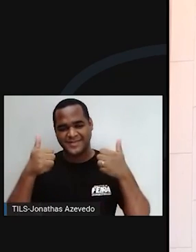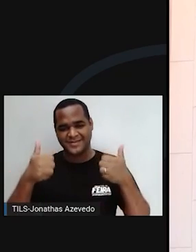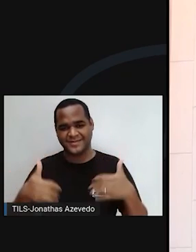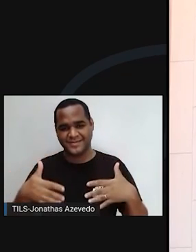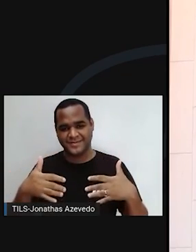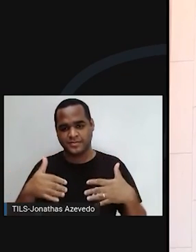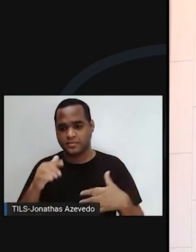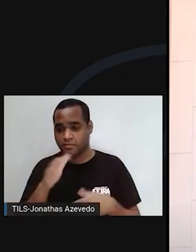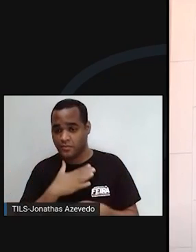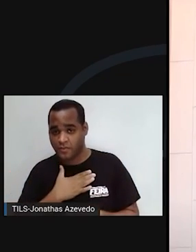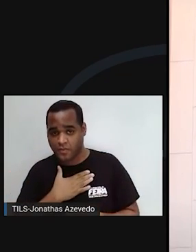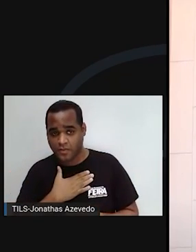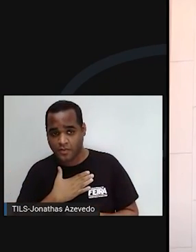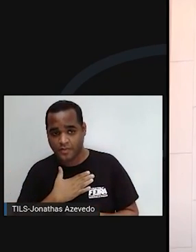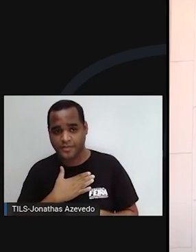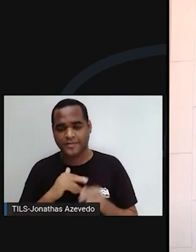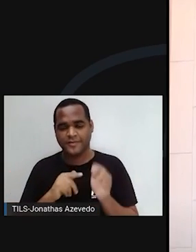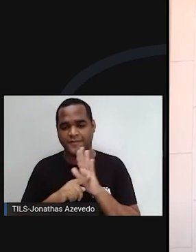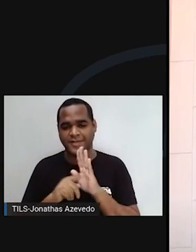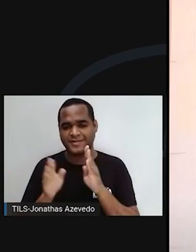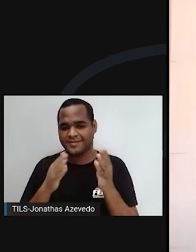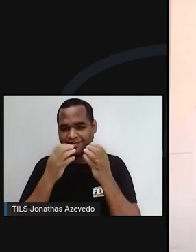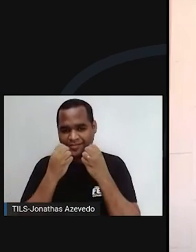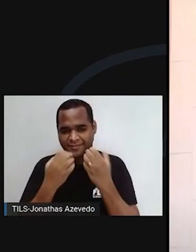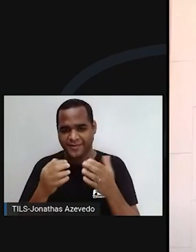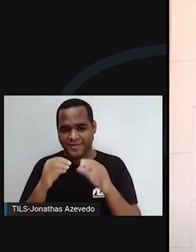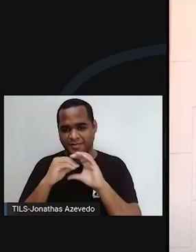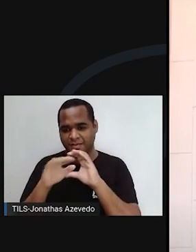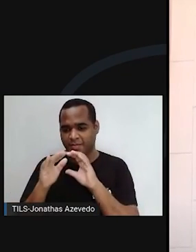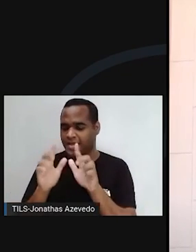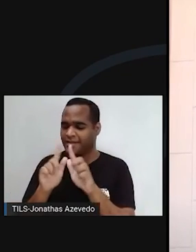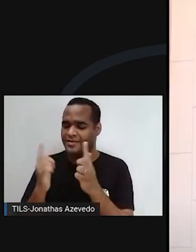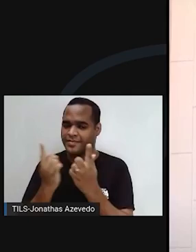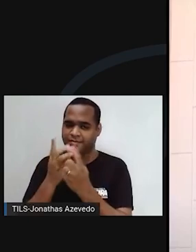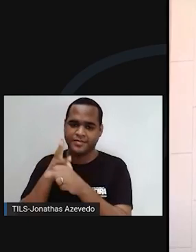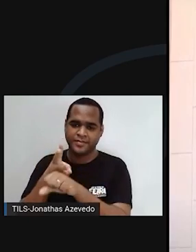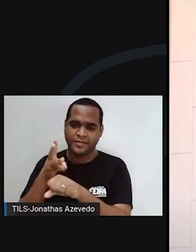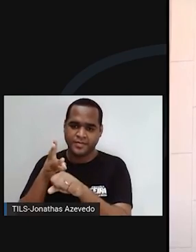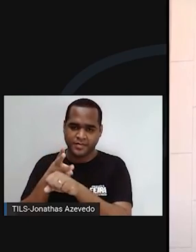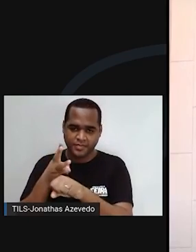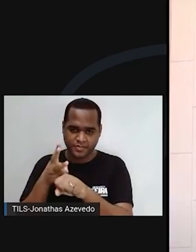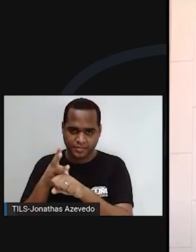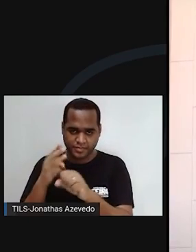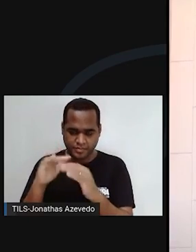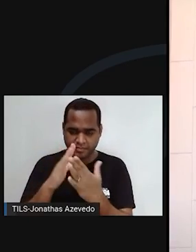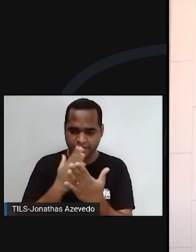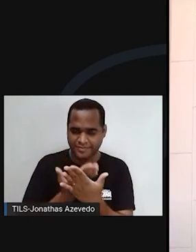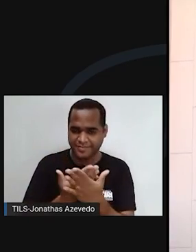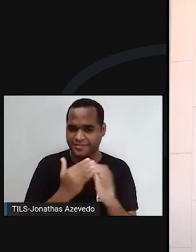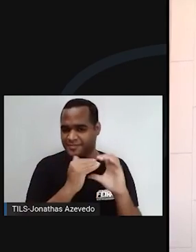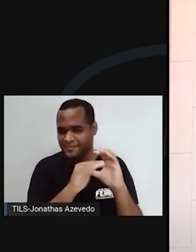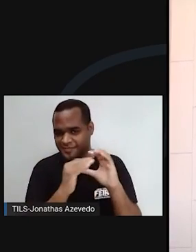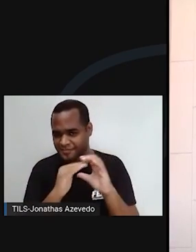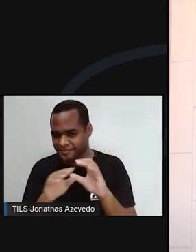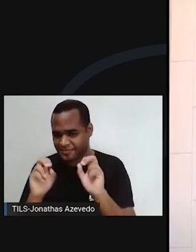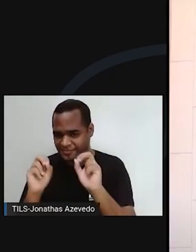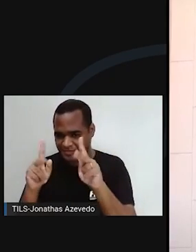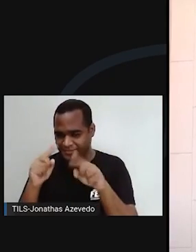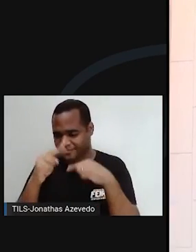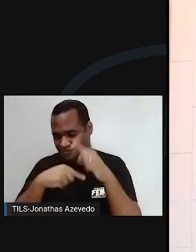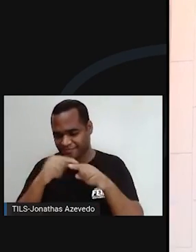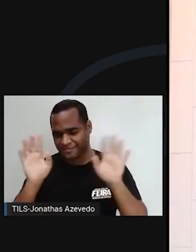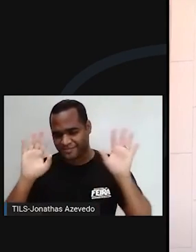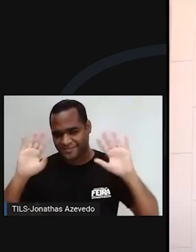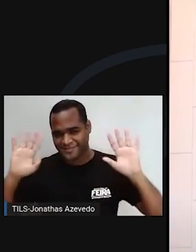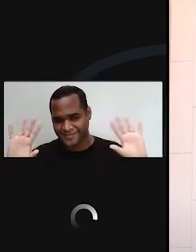Gostou desse vídeo? Curte, compartilha, joga nos grupos do WhatsApp da escola, compartilha com os amigos e até a próxima.